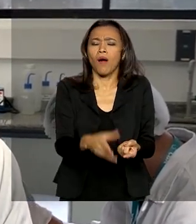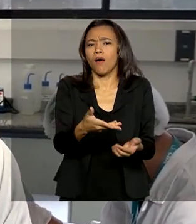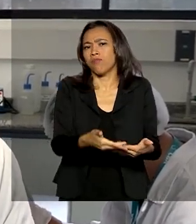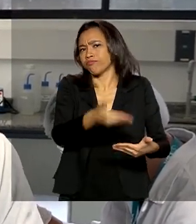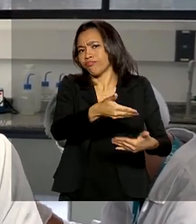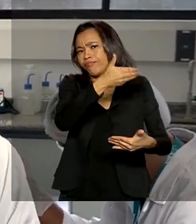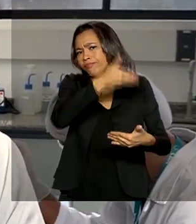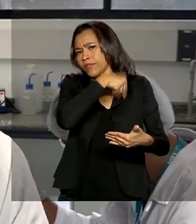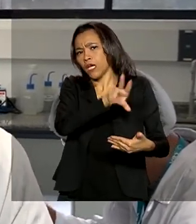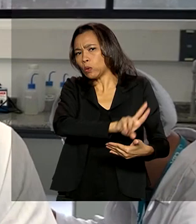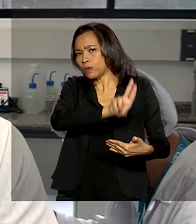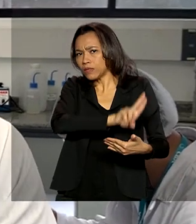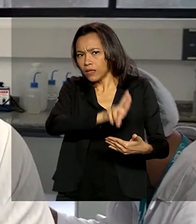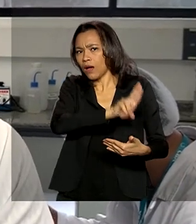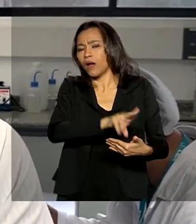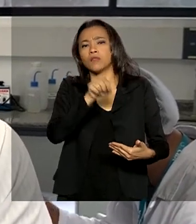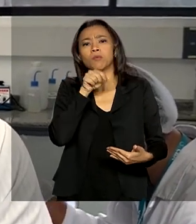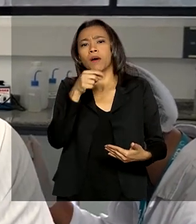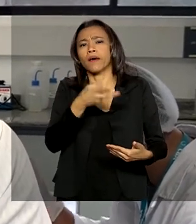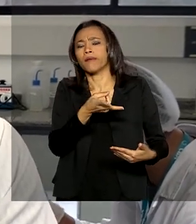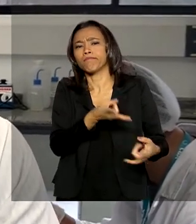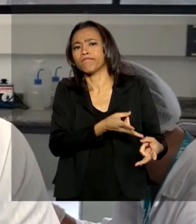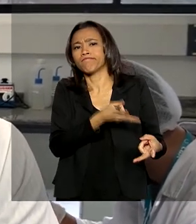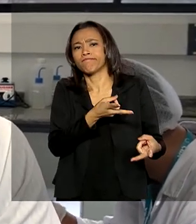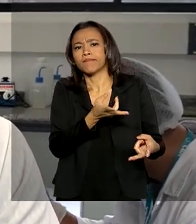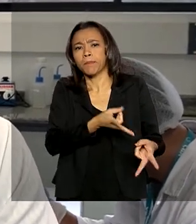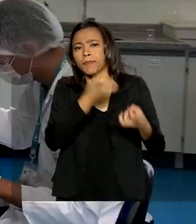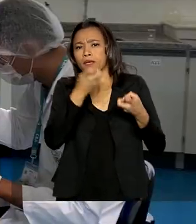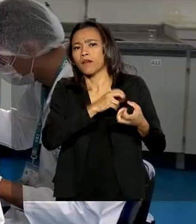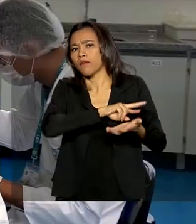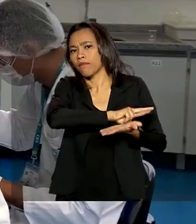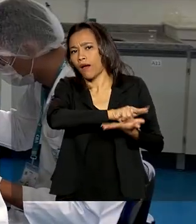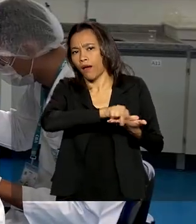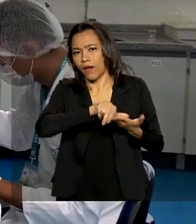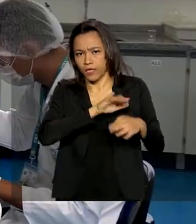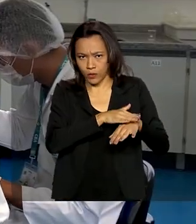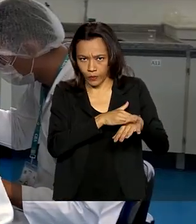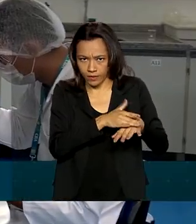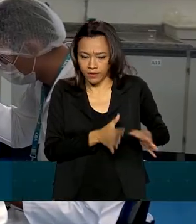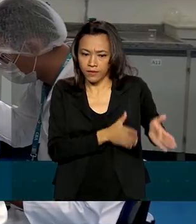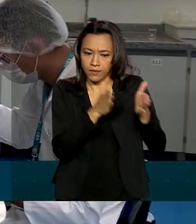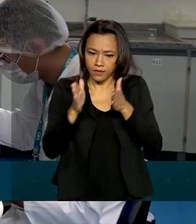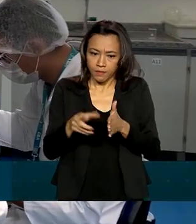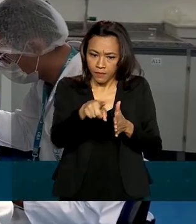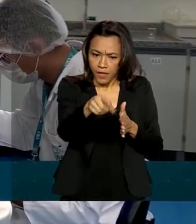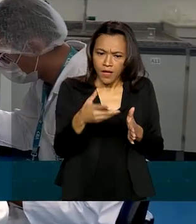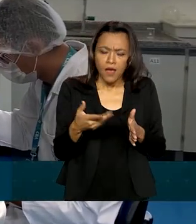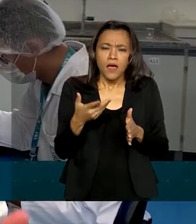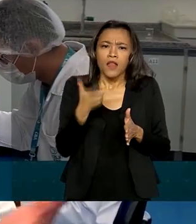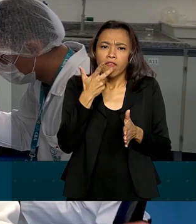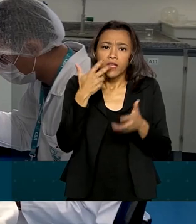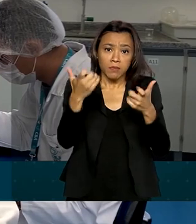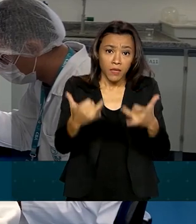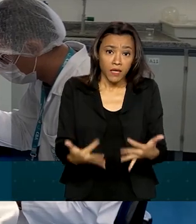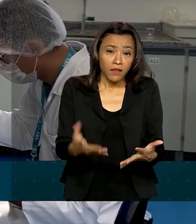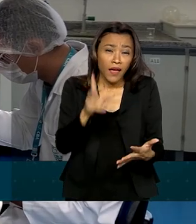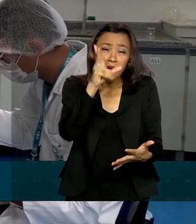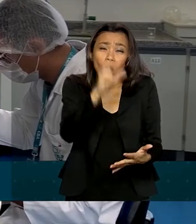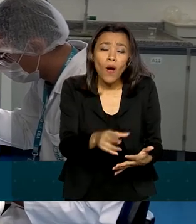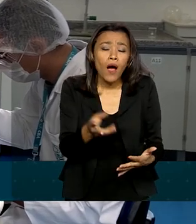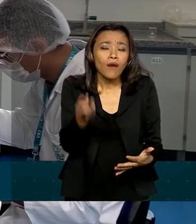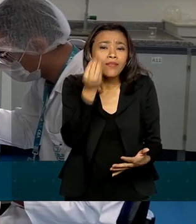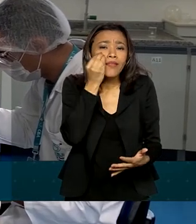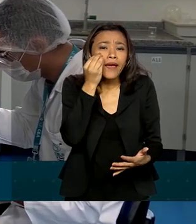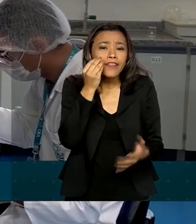são usados para o diagnóstico de outras doenças. O nosso teste imunocromatográfico é bem semelhante ao teste de gravidez,